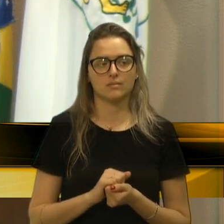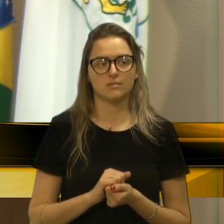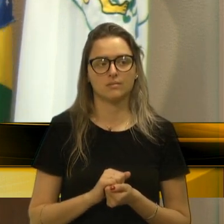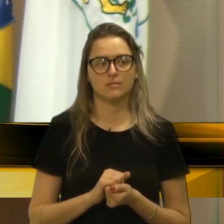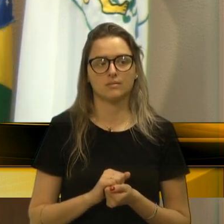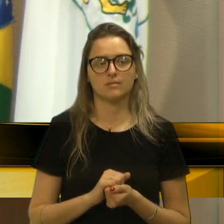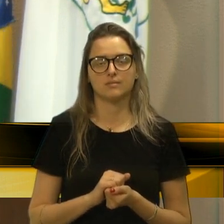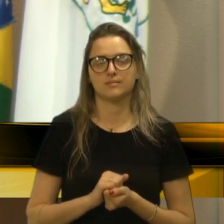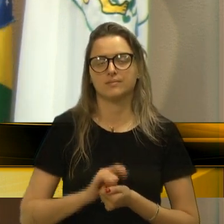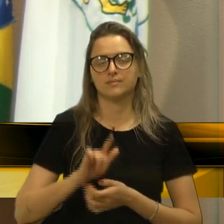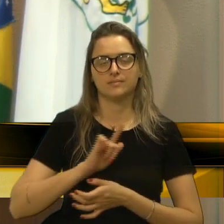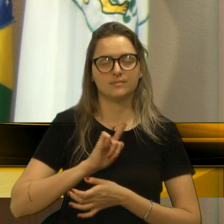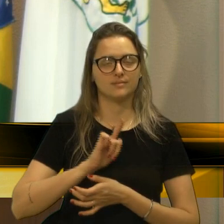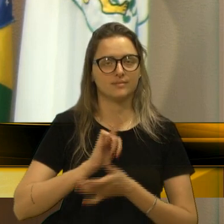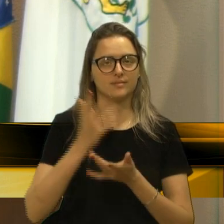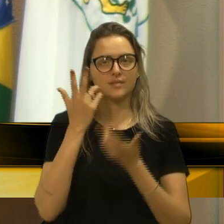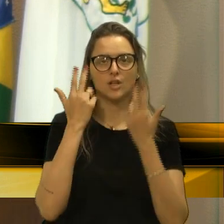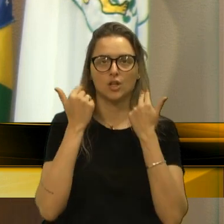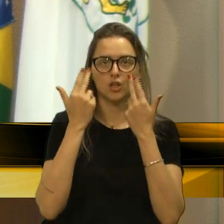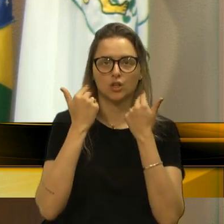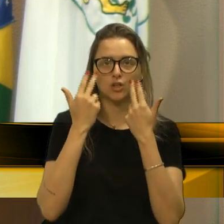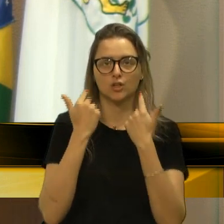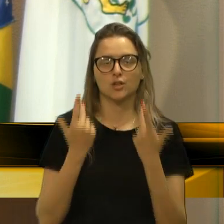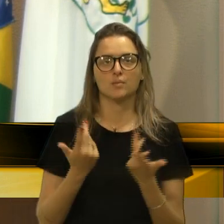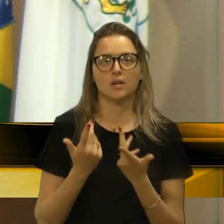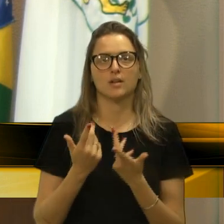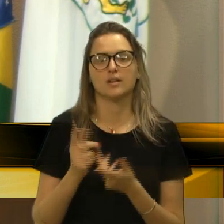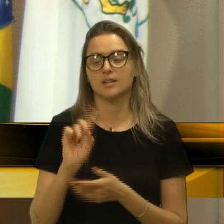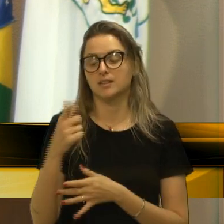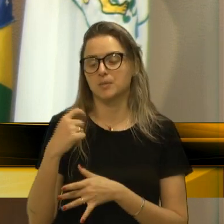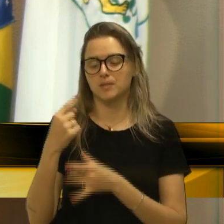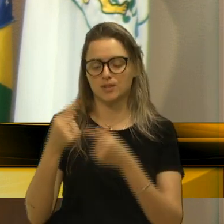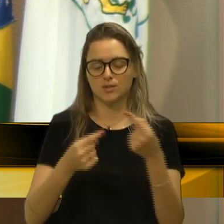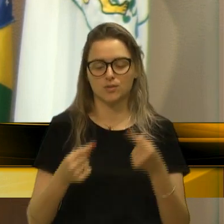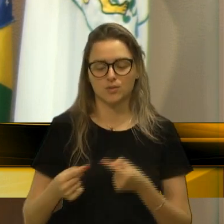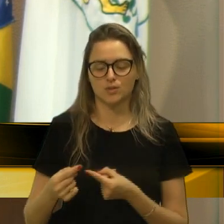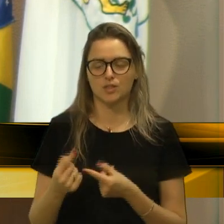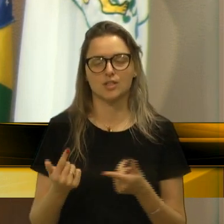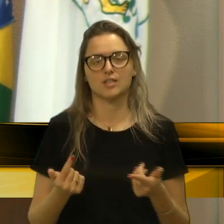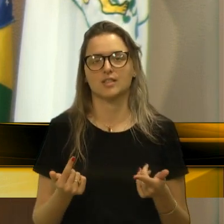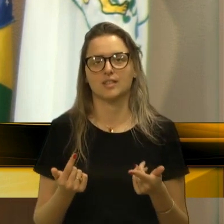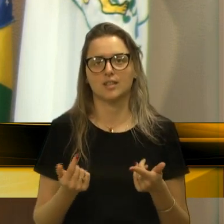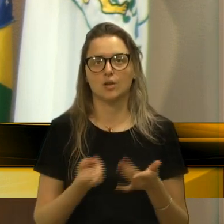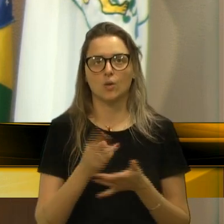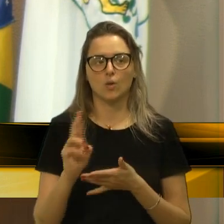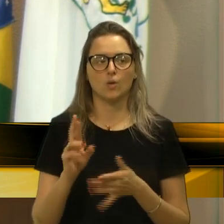Mas eu, naturalmente, eu já sou meio polêmico. Não precisa causar polêmica, eu já sou meio polêmico.